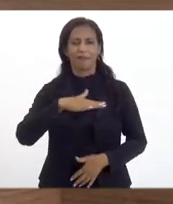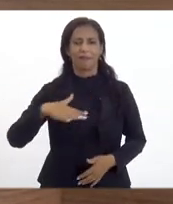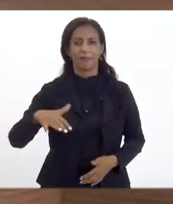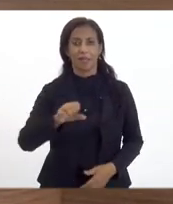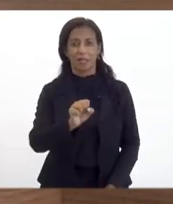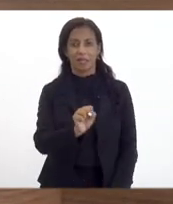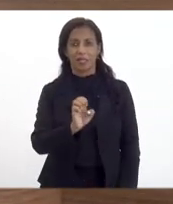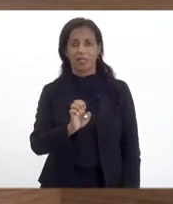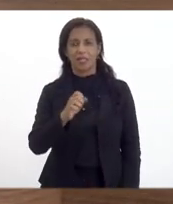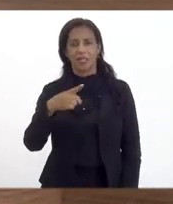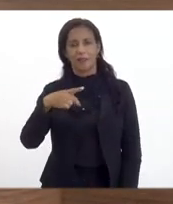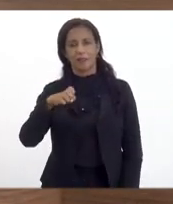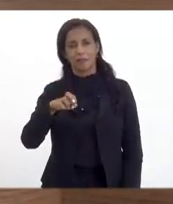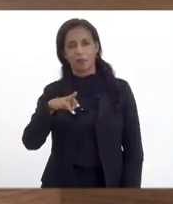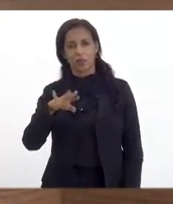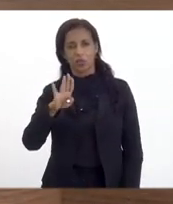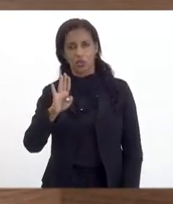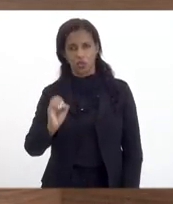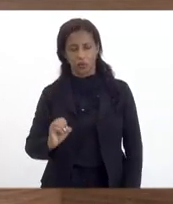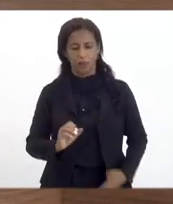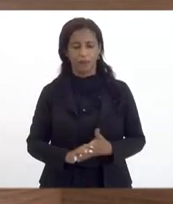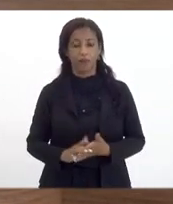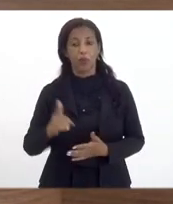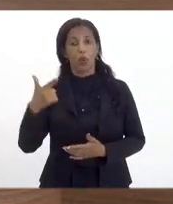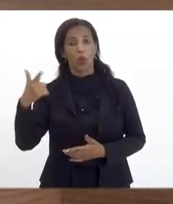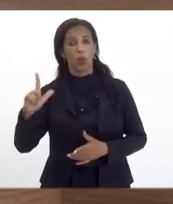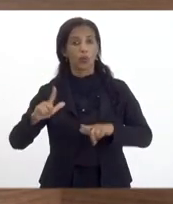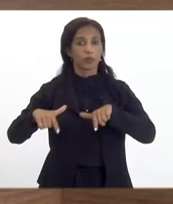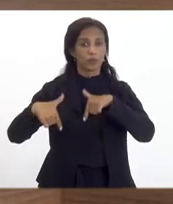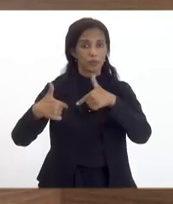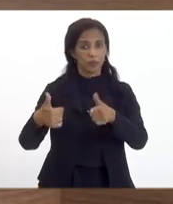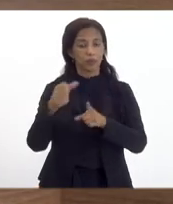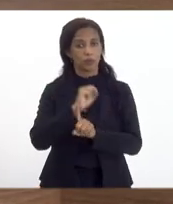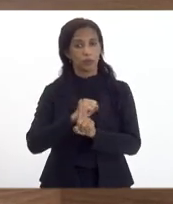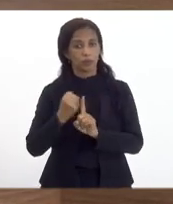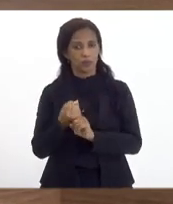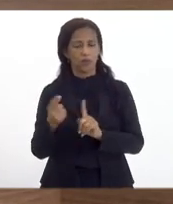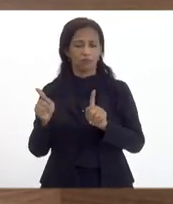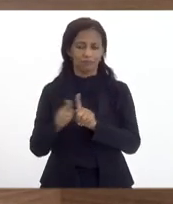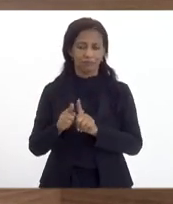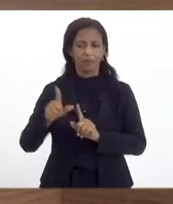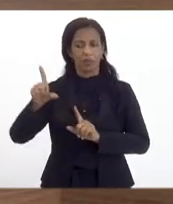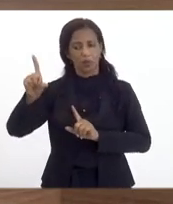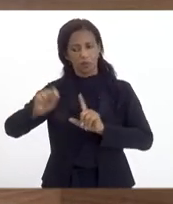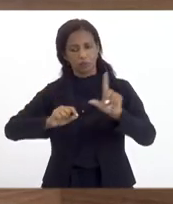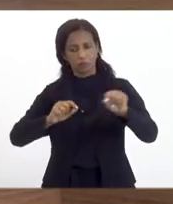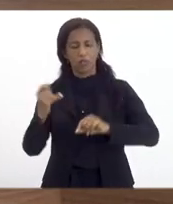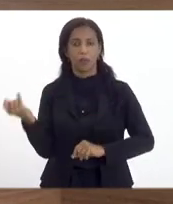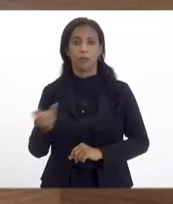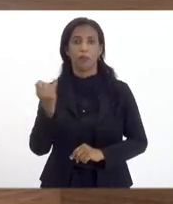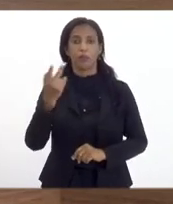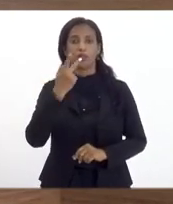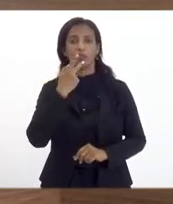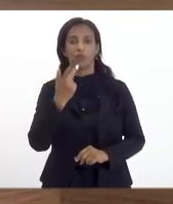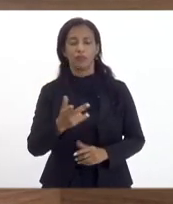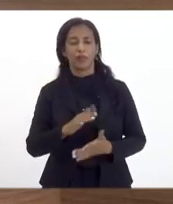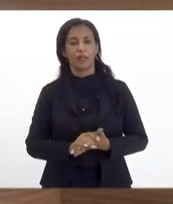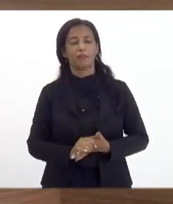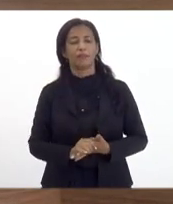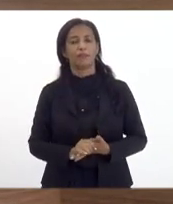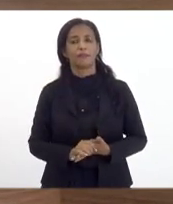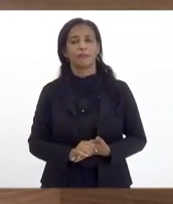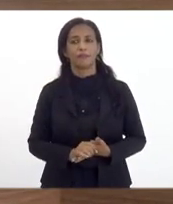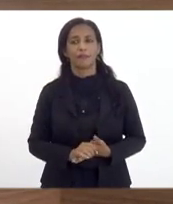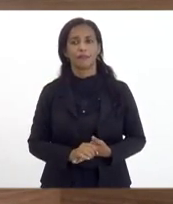Sepetiba. Outras ações sociais que eu acho que merecem destaque aqui, que são tocadas pela ECN,